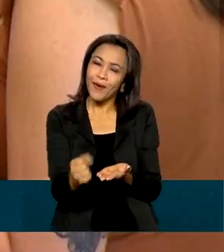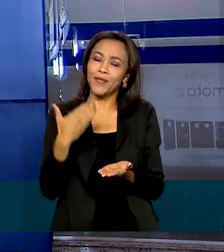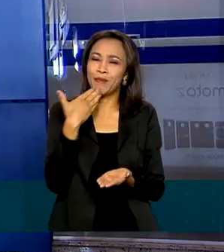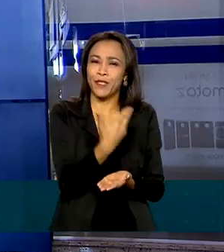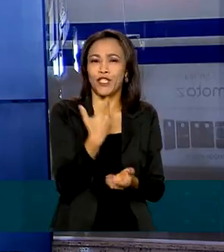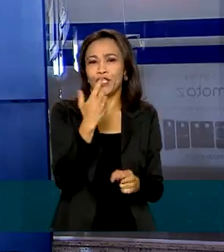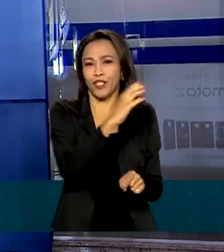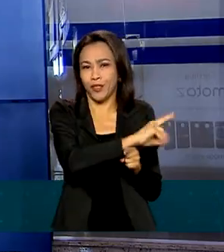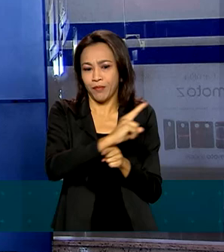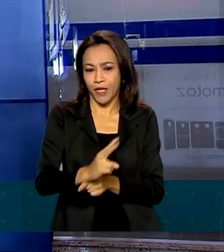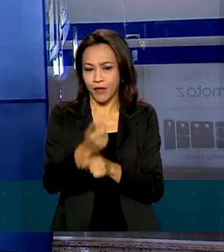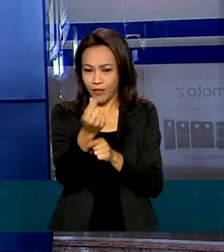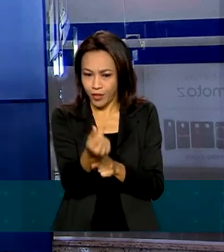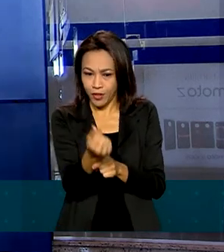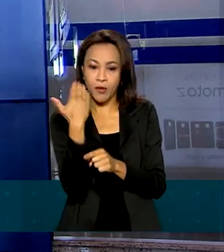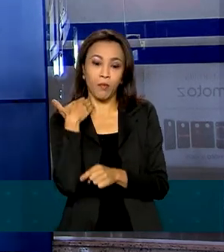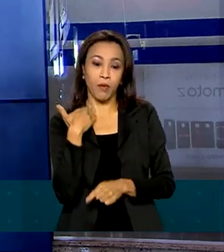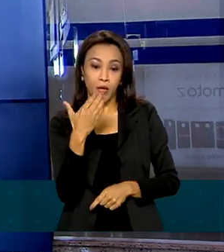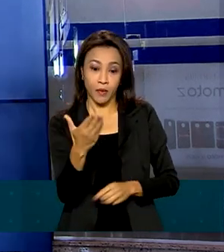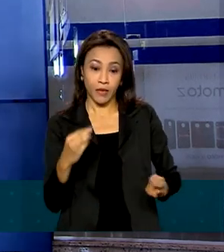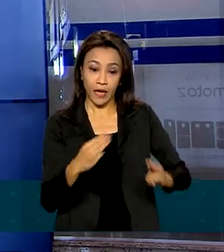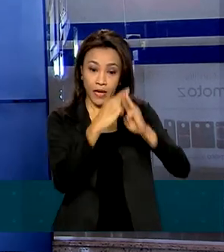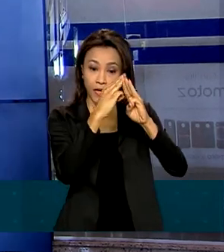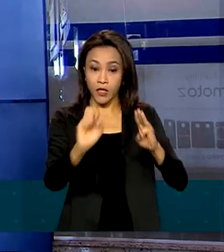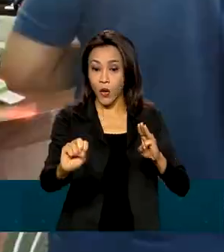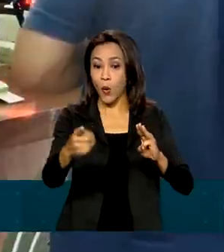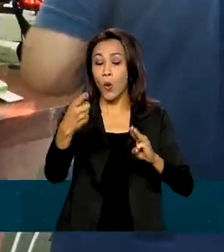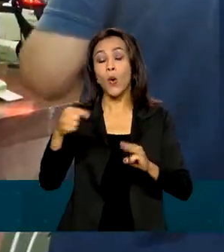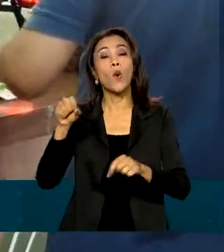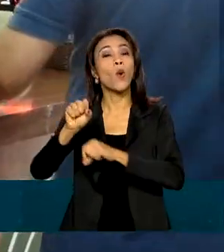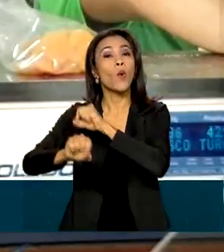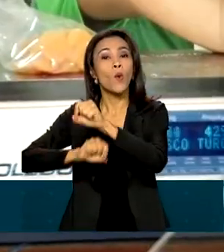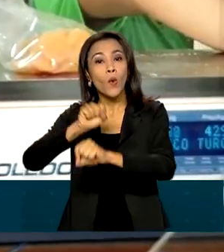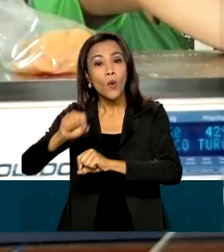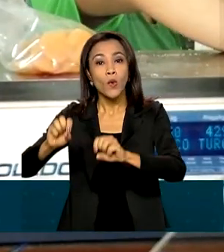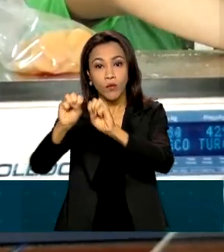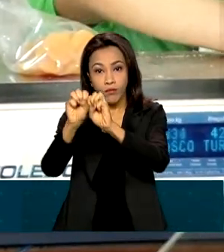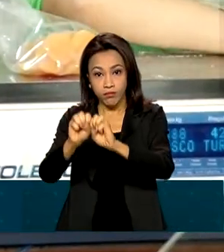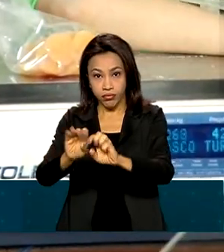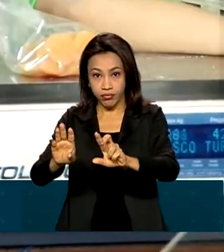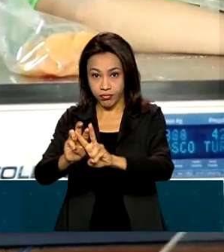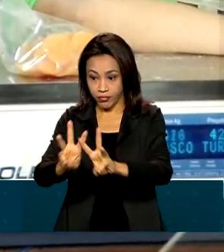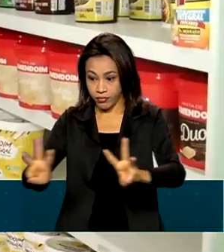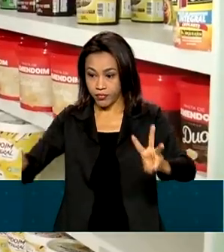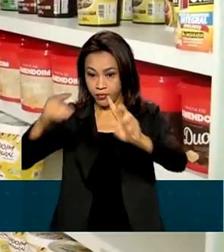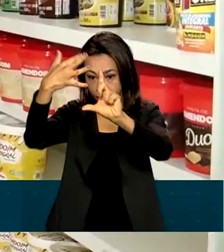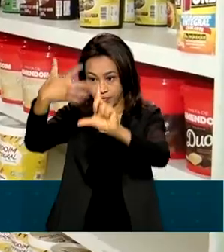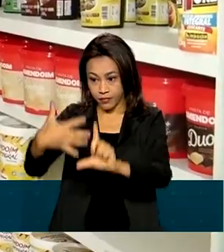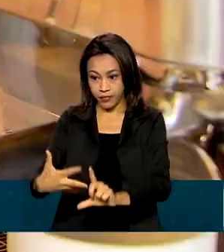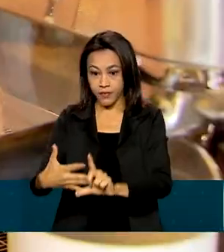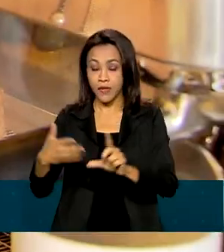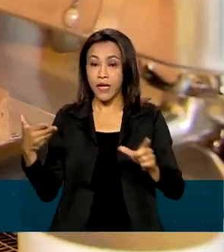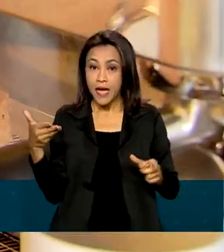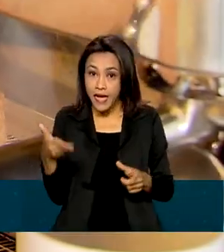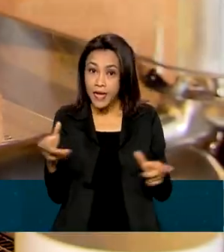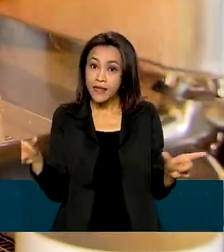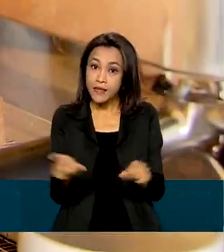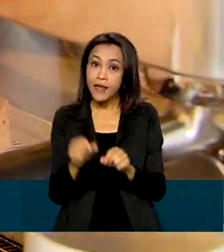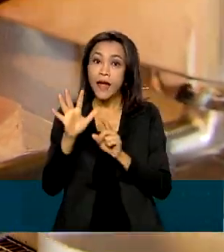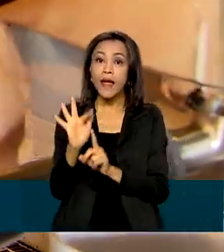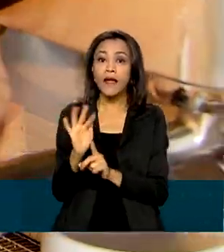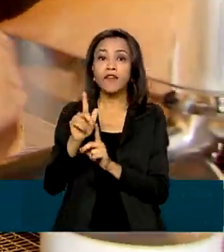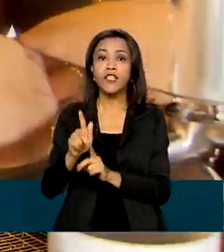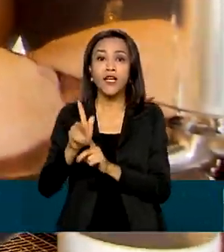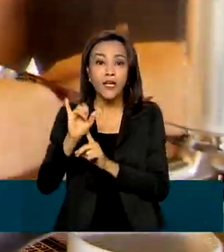o empréstimo em agências da Caixa ou no site do banco. No primeiro dia de oferta do Giro Caixa FGI, nesta segunda